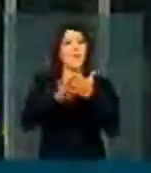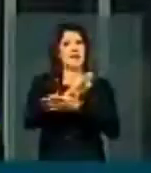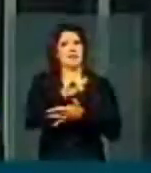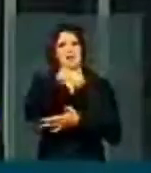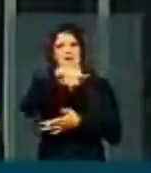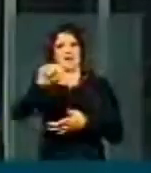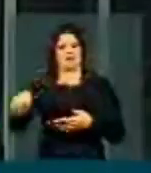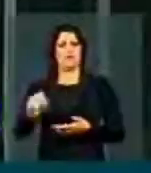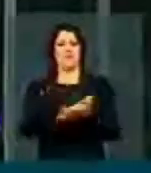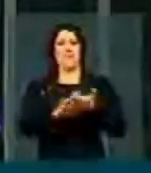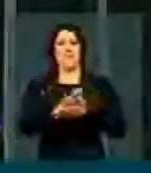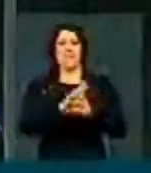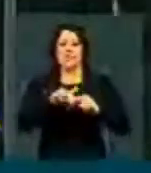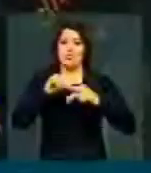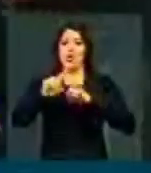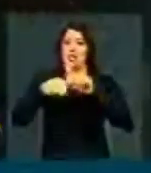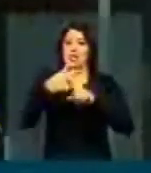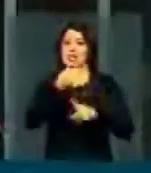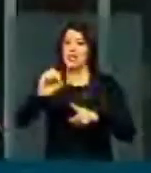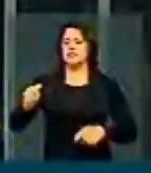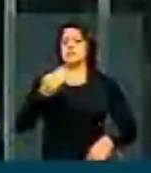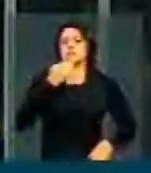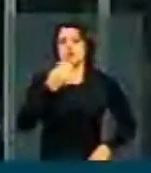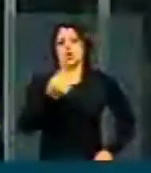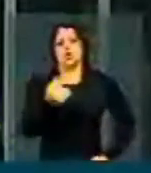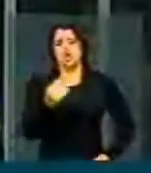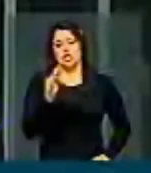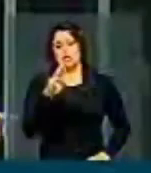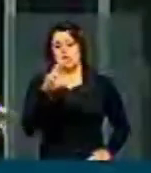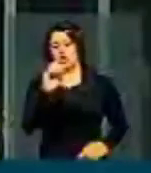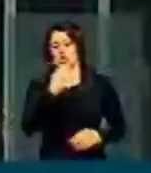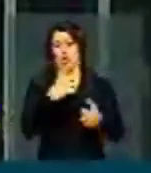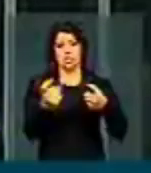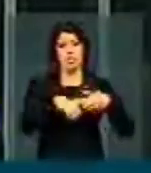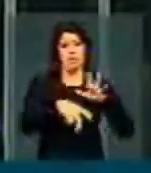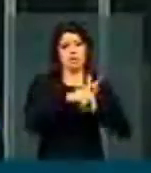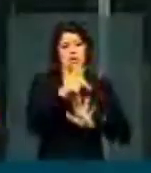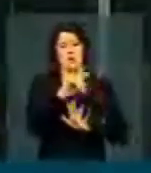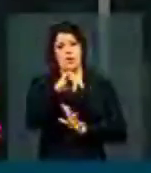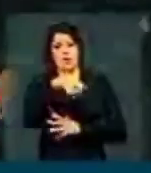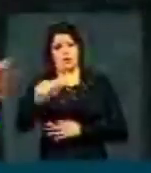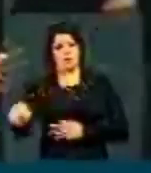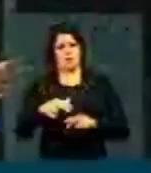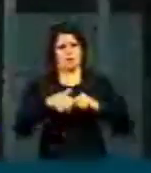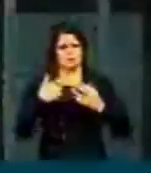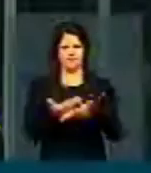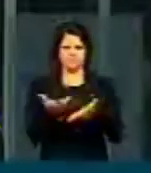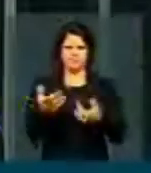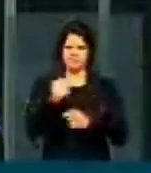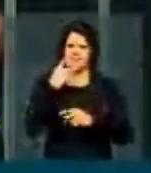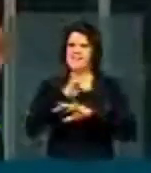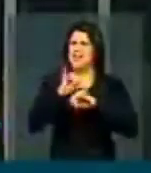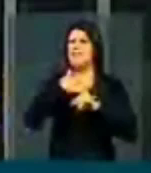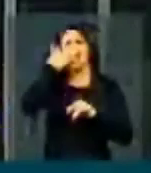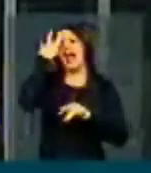Social. Passa de 10 bilhões o dinheiro que o Tesouro deve para a Previdência Social. E aí vem a alegação.